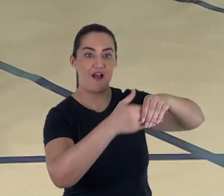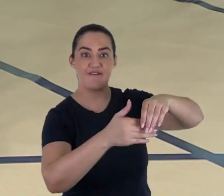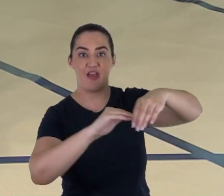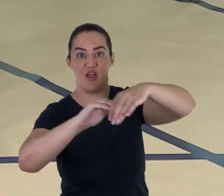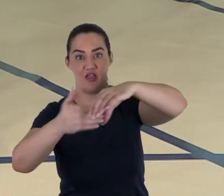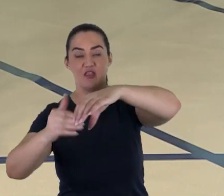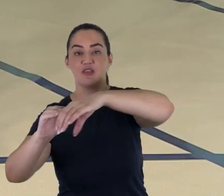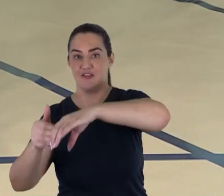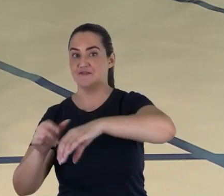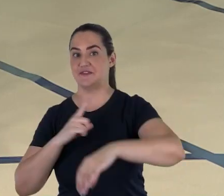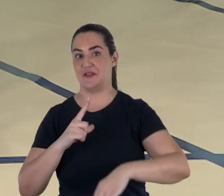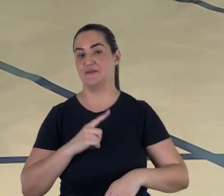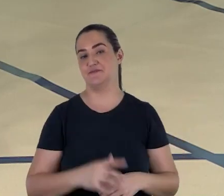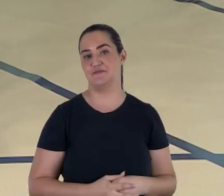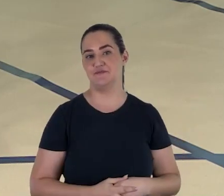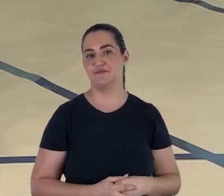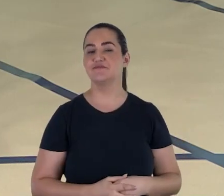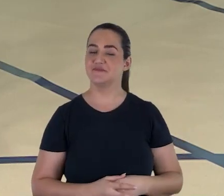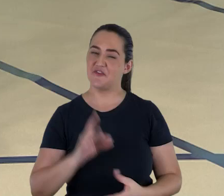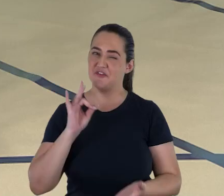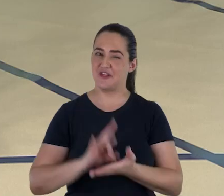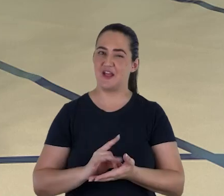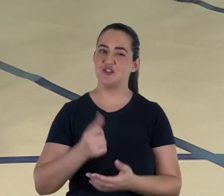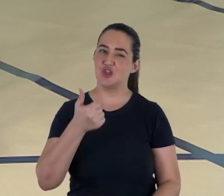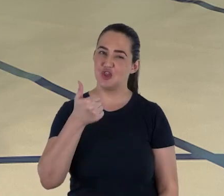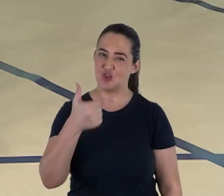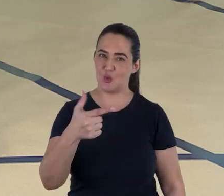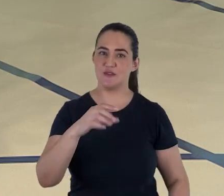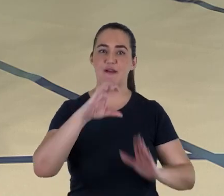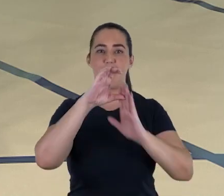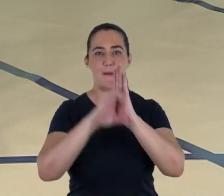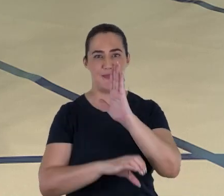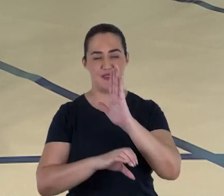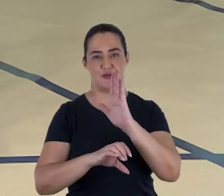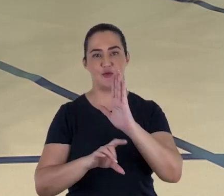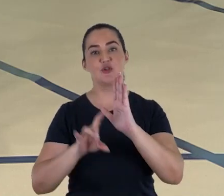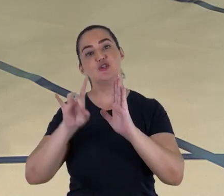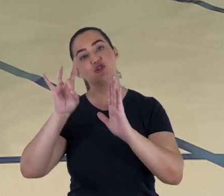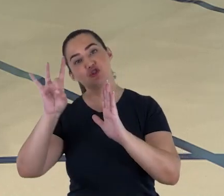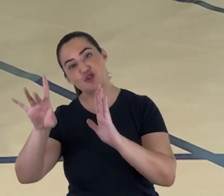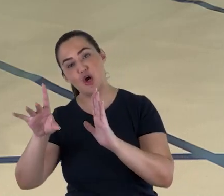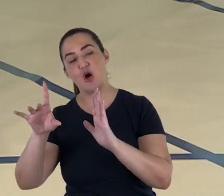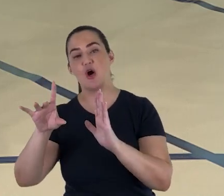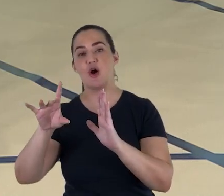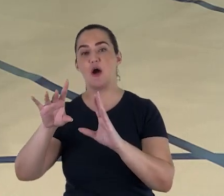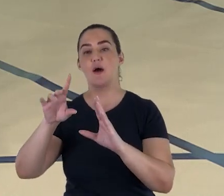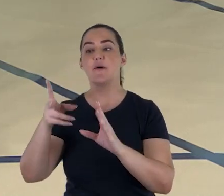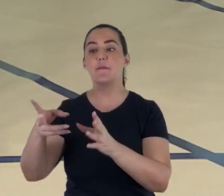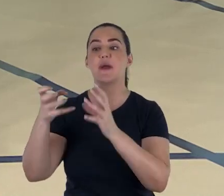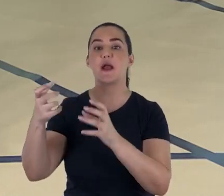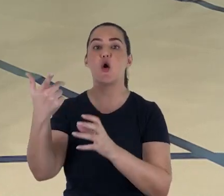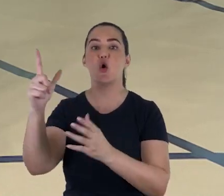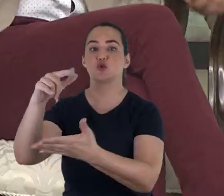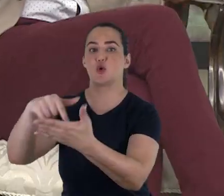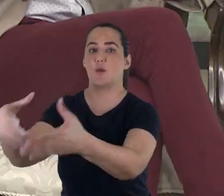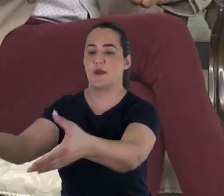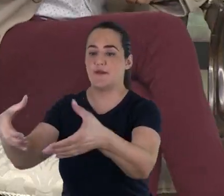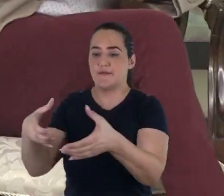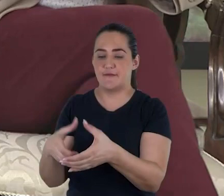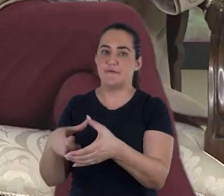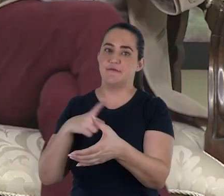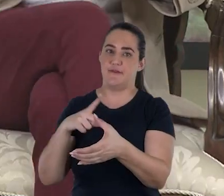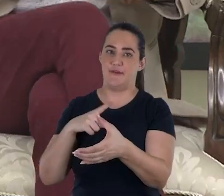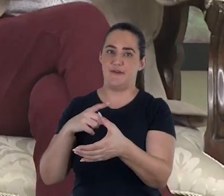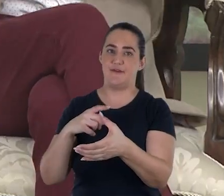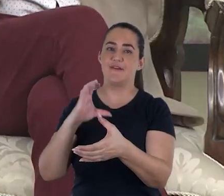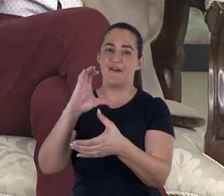Na verdade, eu poderia dizer até 12 capítulos, se nós acrescentarmos o que está no florilégio. Agora, para